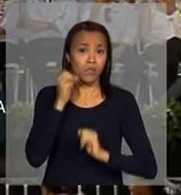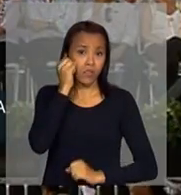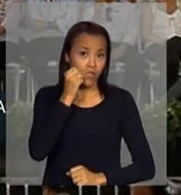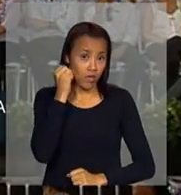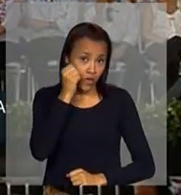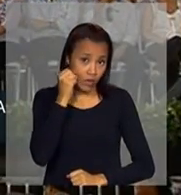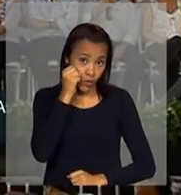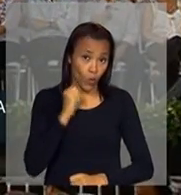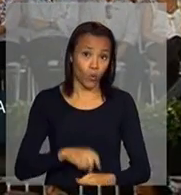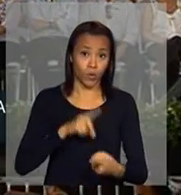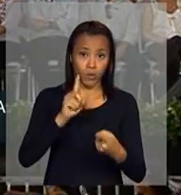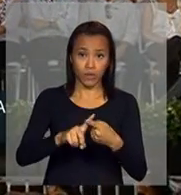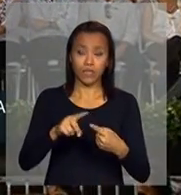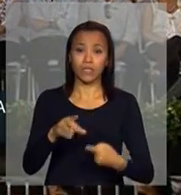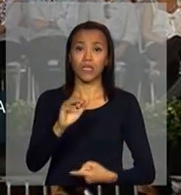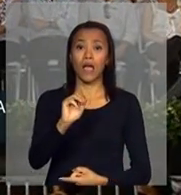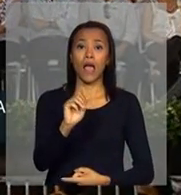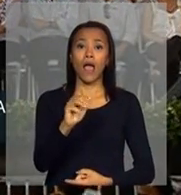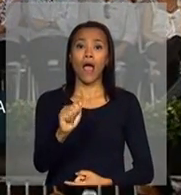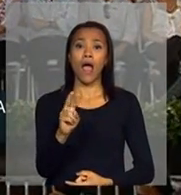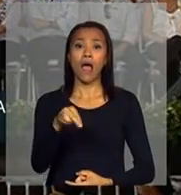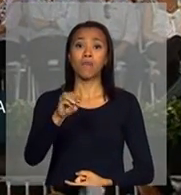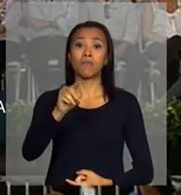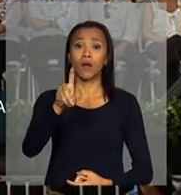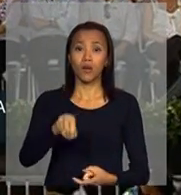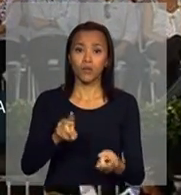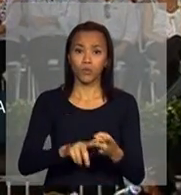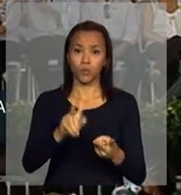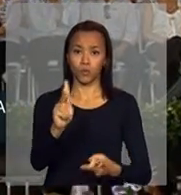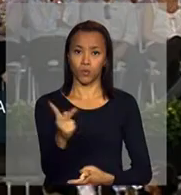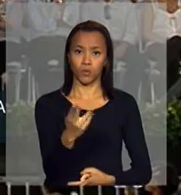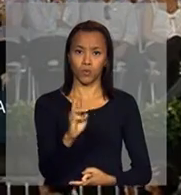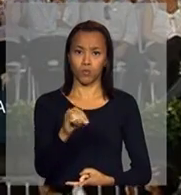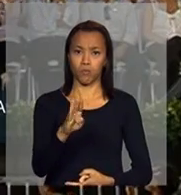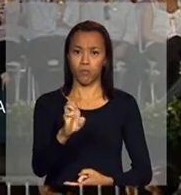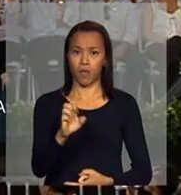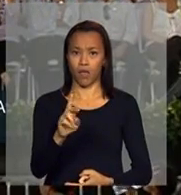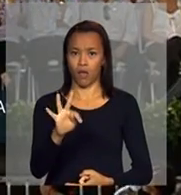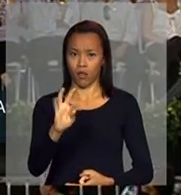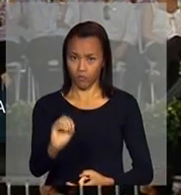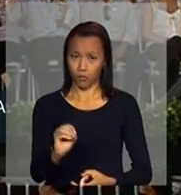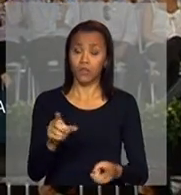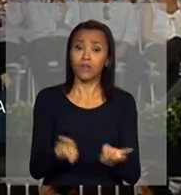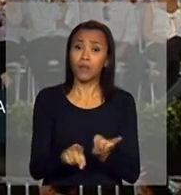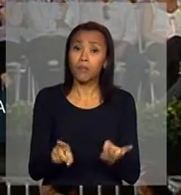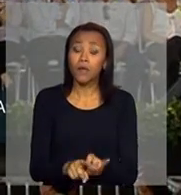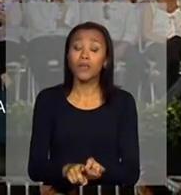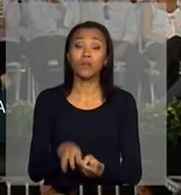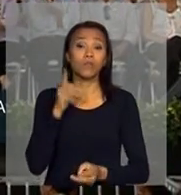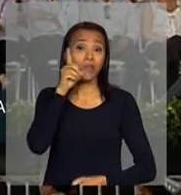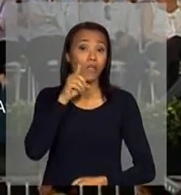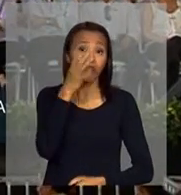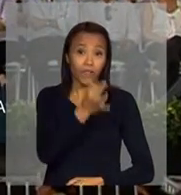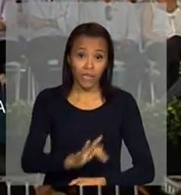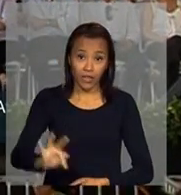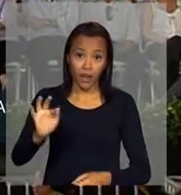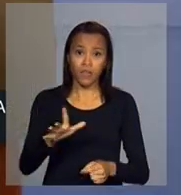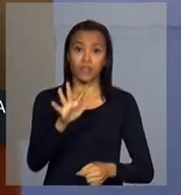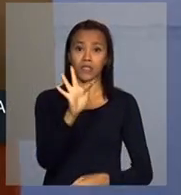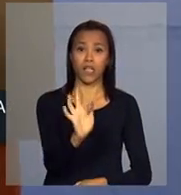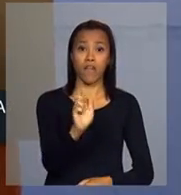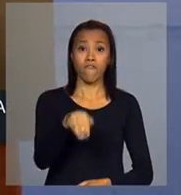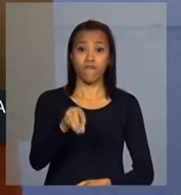Armando Monteiro e Humberto Costa. Cumprimentar os deputados federais, Fernando